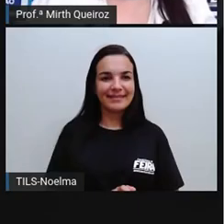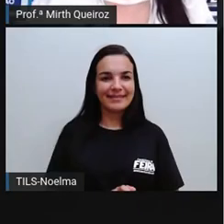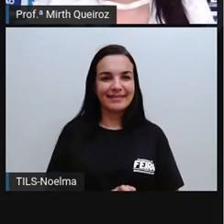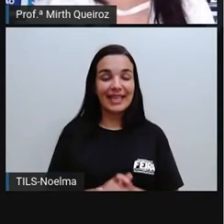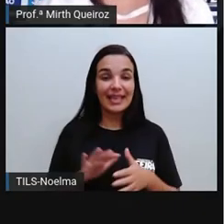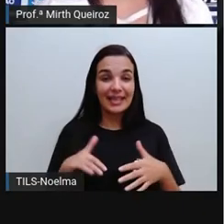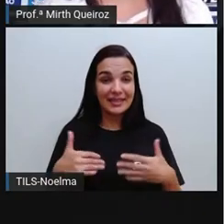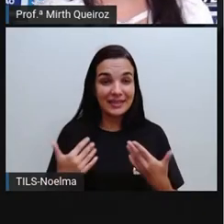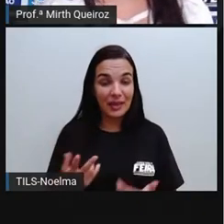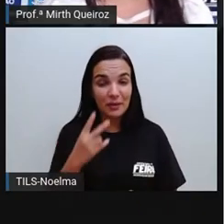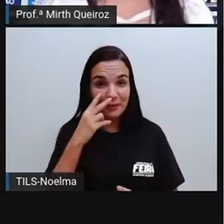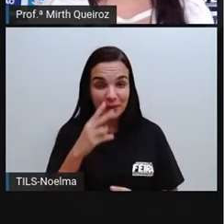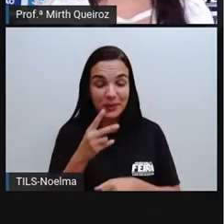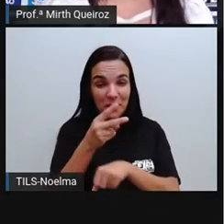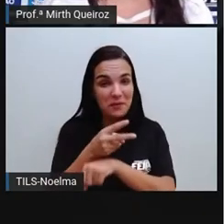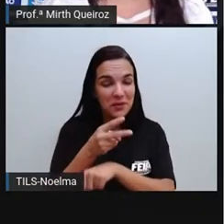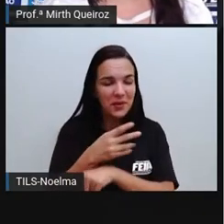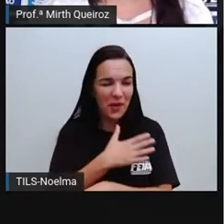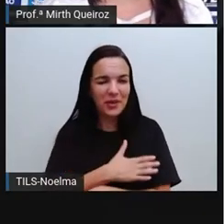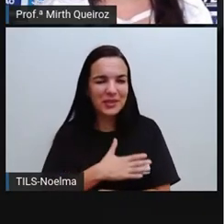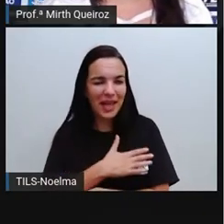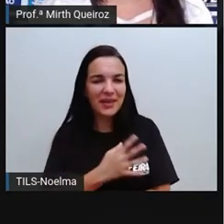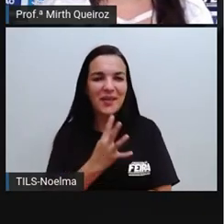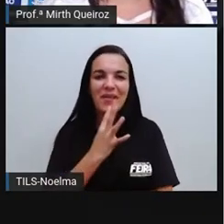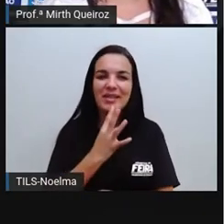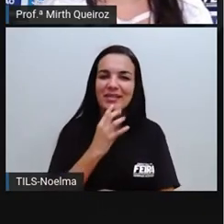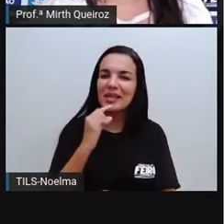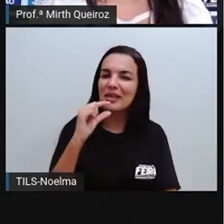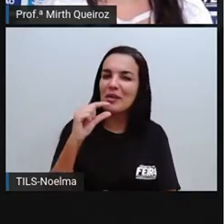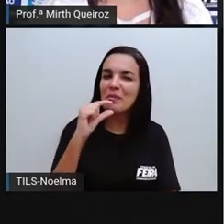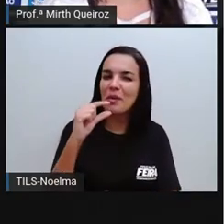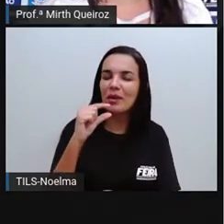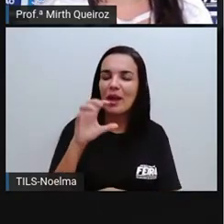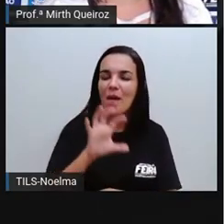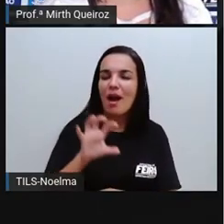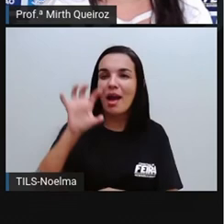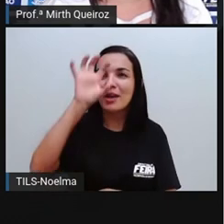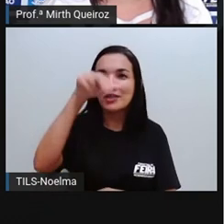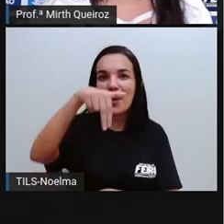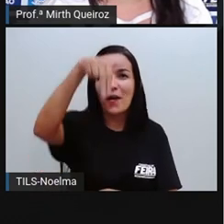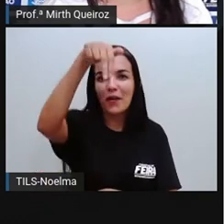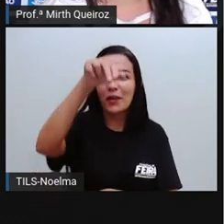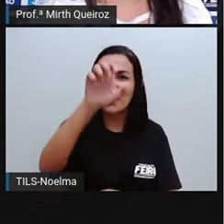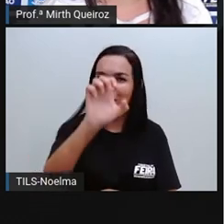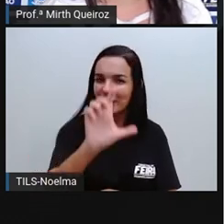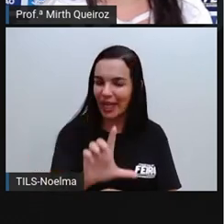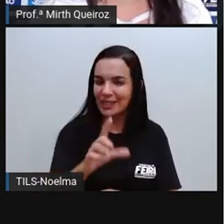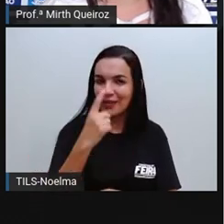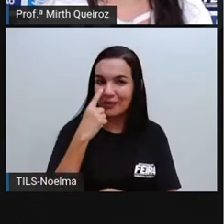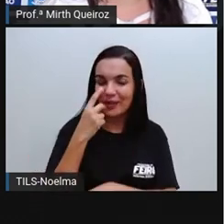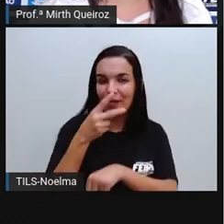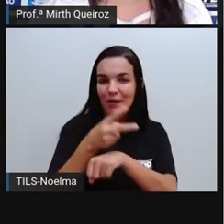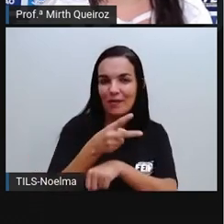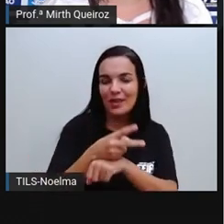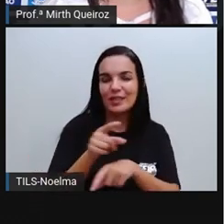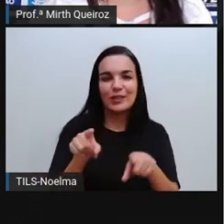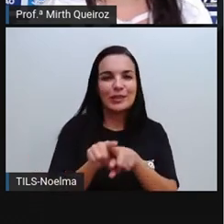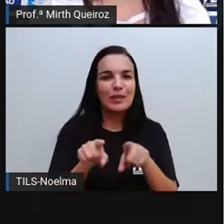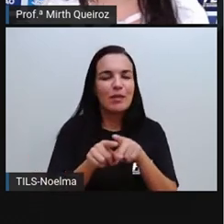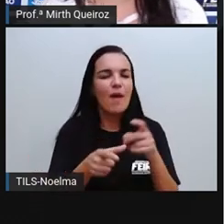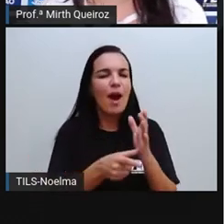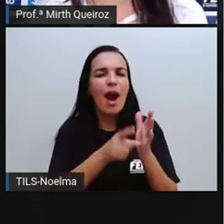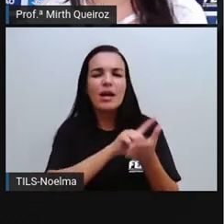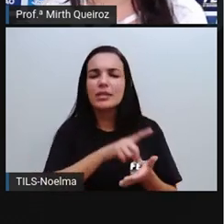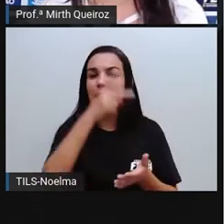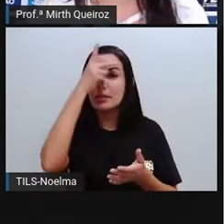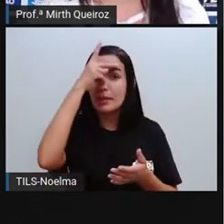E aí, gostaram do vídeo de conhecer aí um pouquinho da região nordeste A partir do vídeo vocês também viram que antes as